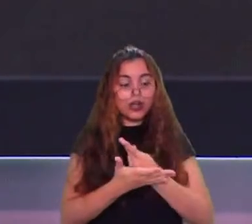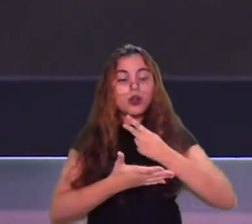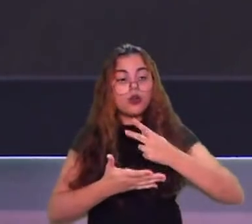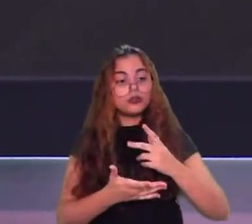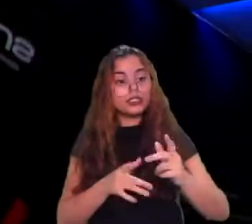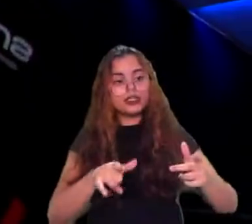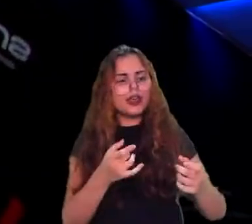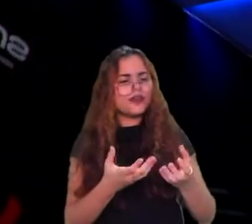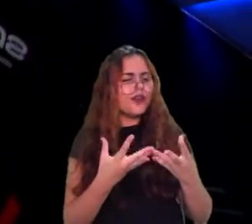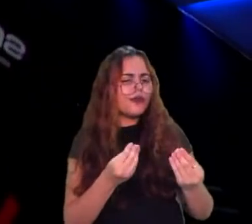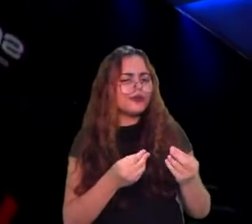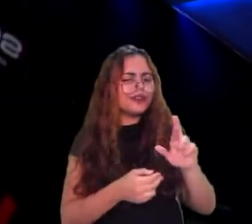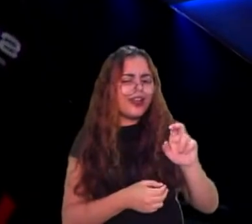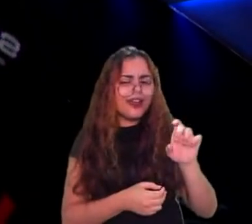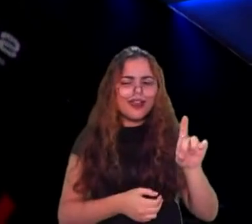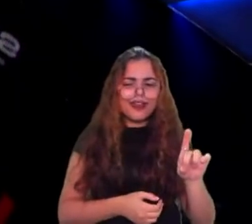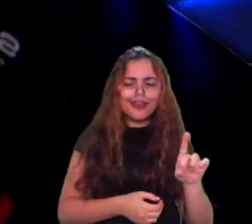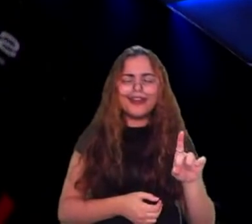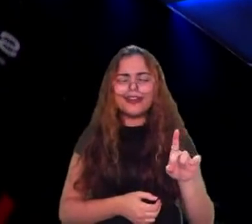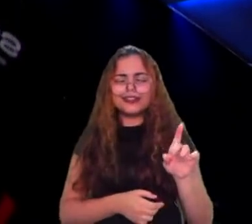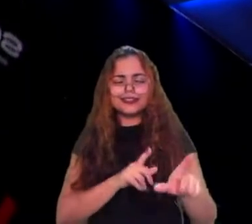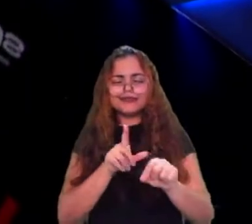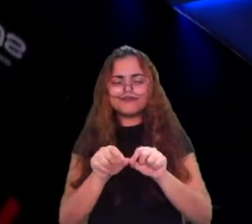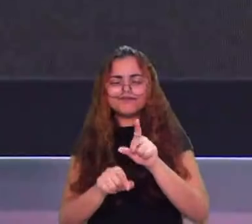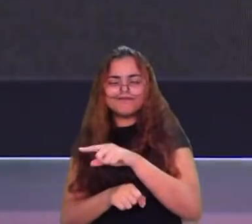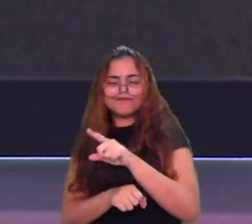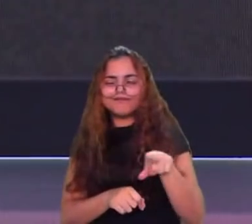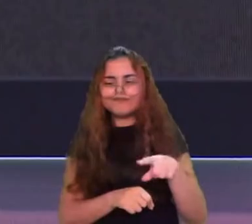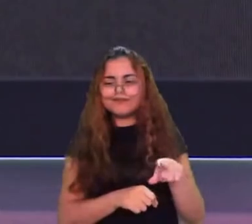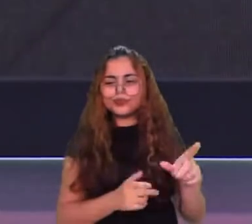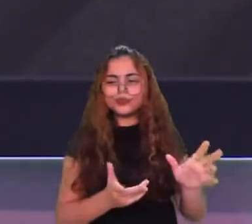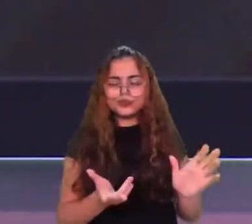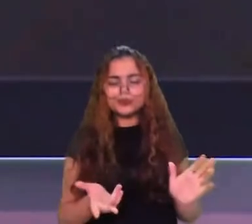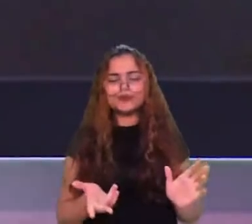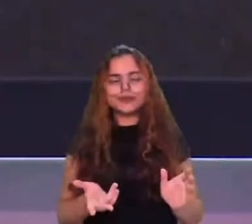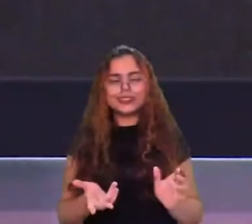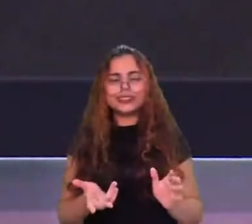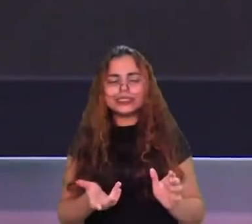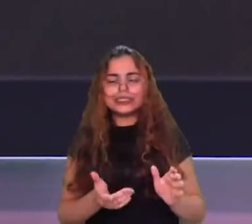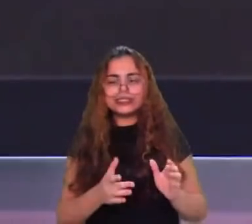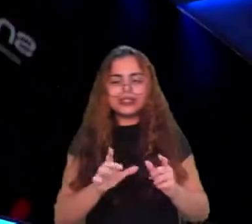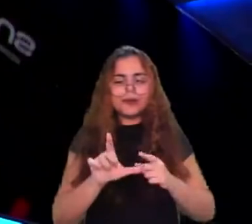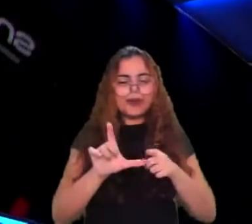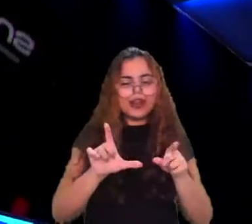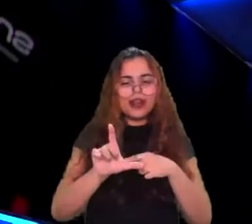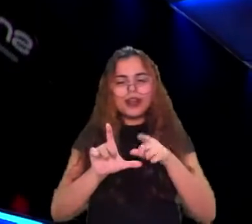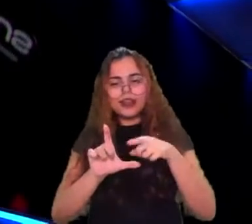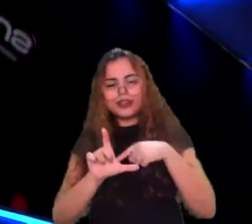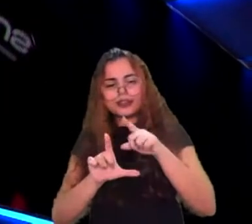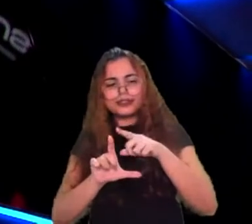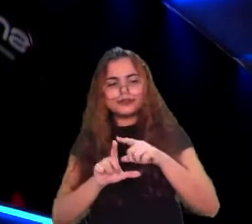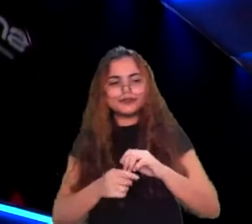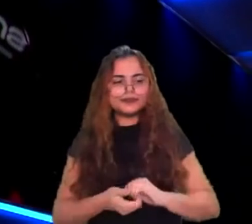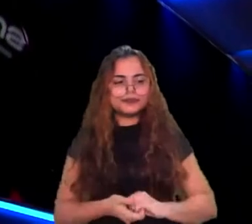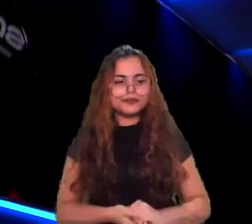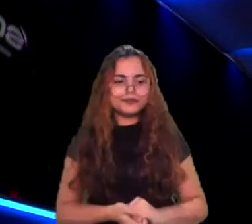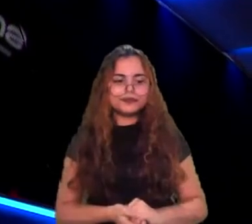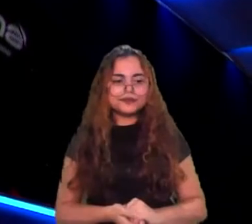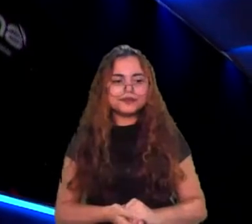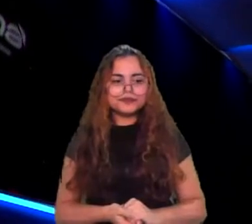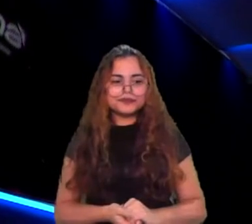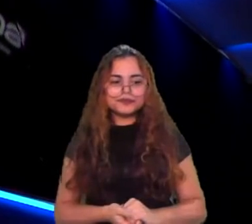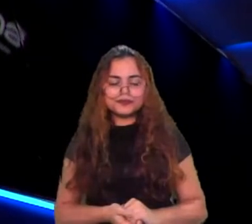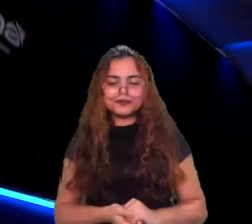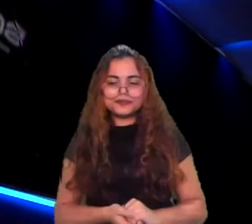draftar... Eu acho que foi draft aquilo ali. Foi draftar muito pra lane e depois não ter como bater. Você, Revolt, que você tava vendo de fora.